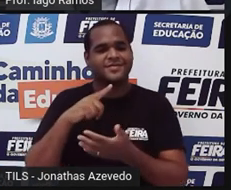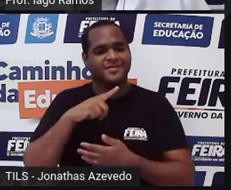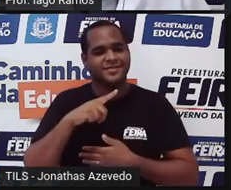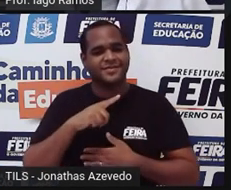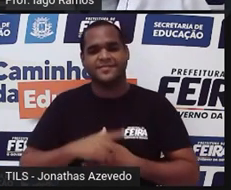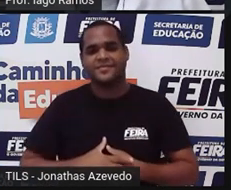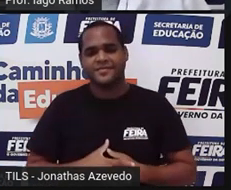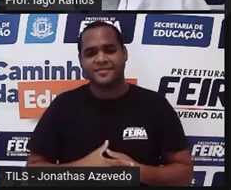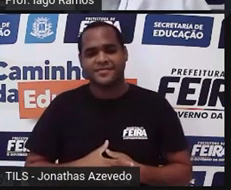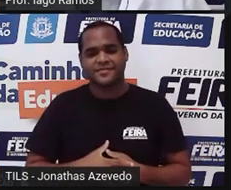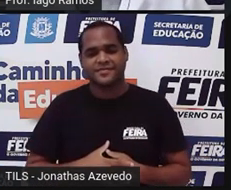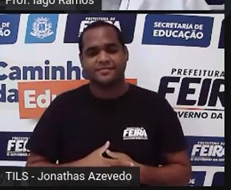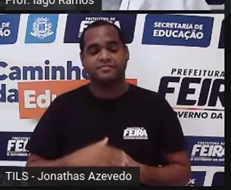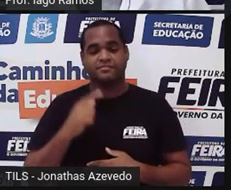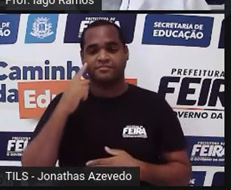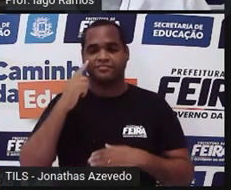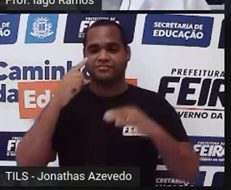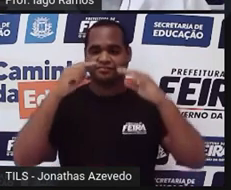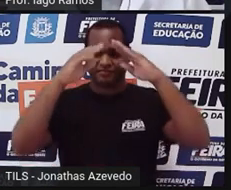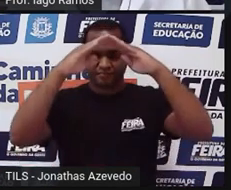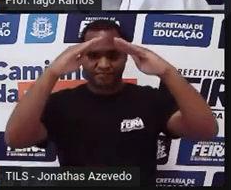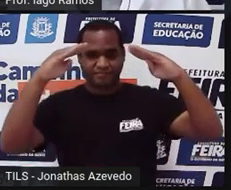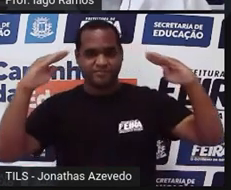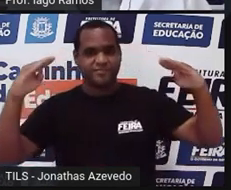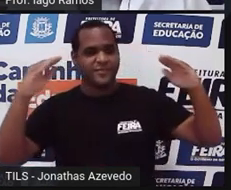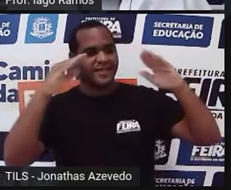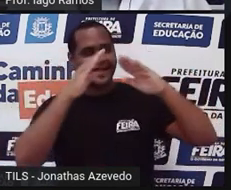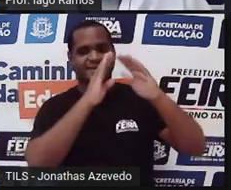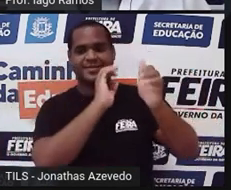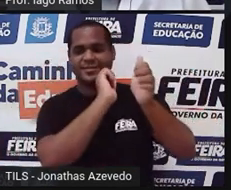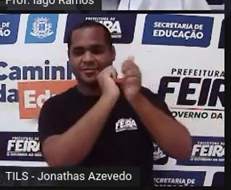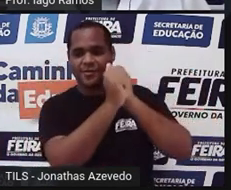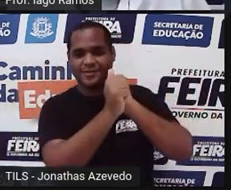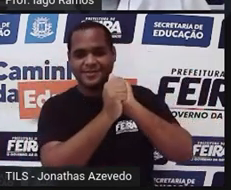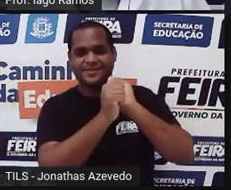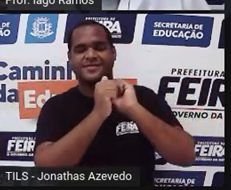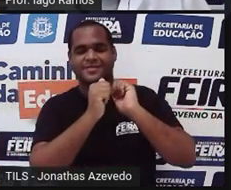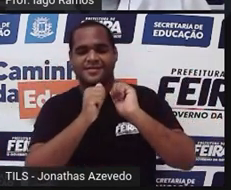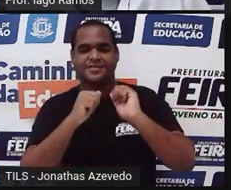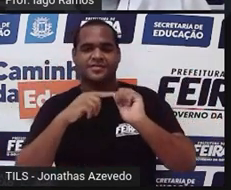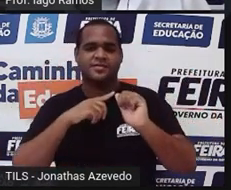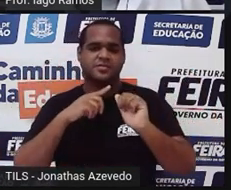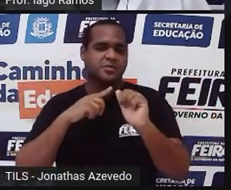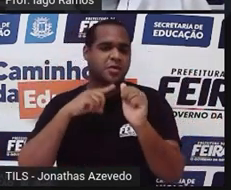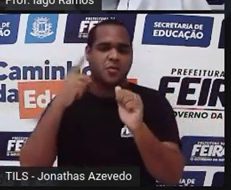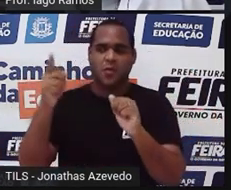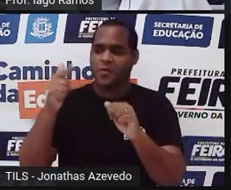O telhado de uma quadra de esportes, uma ponte.